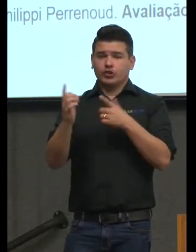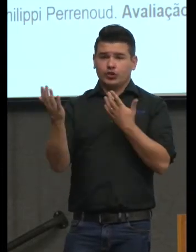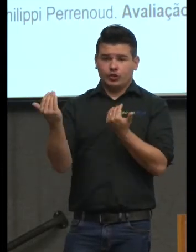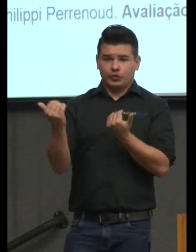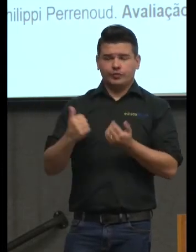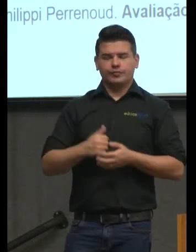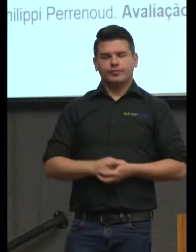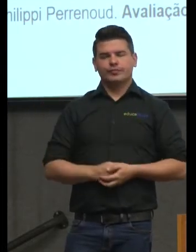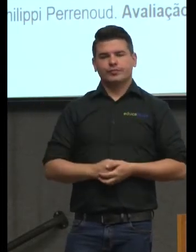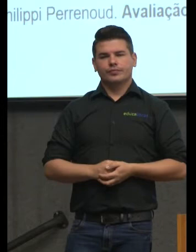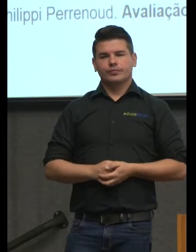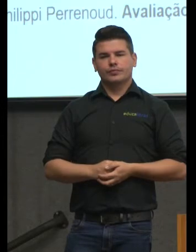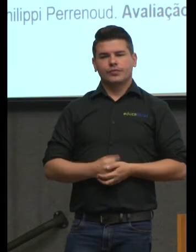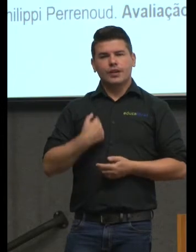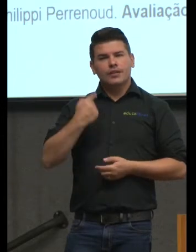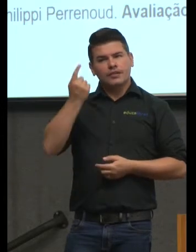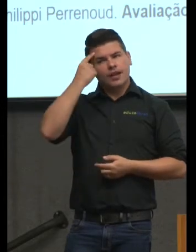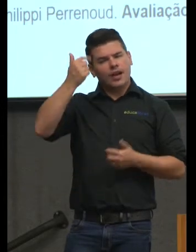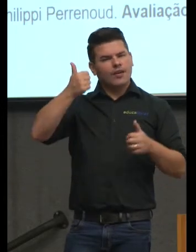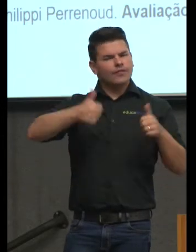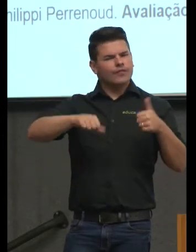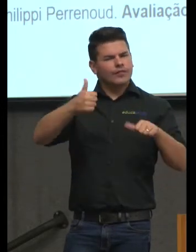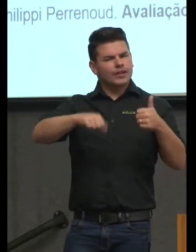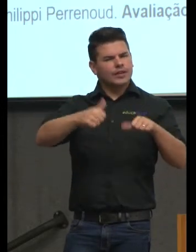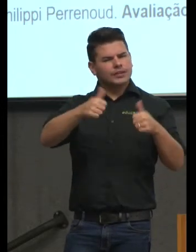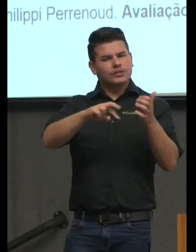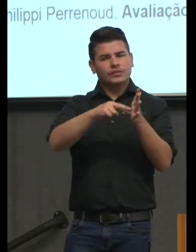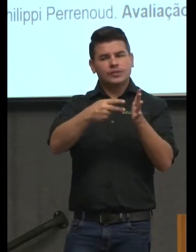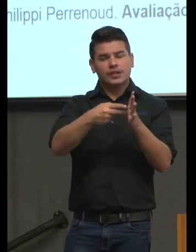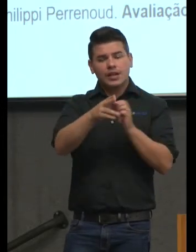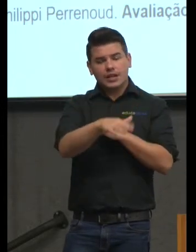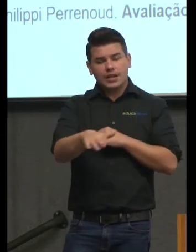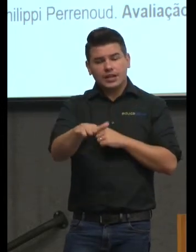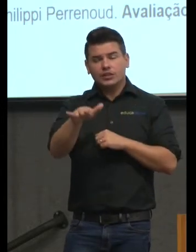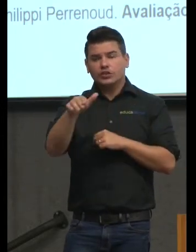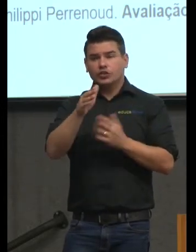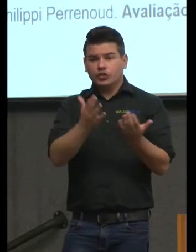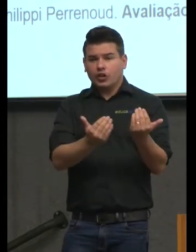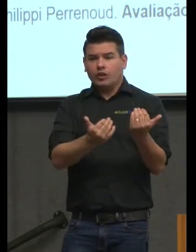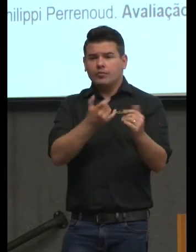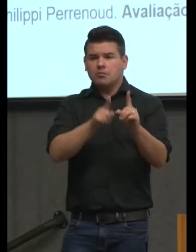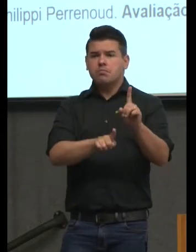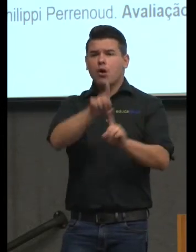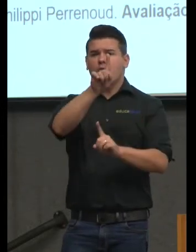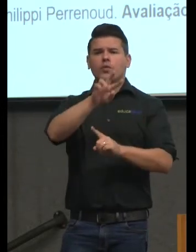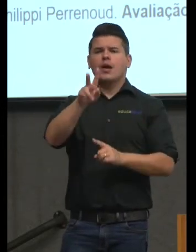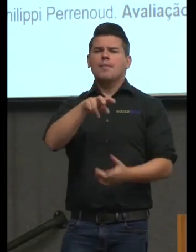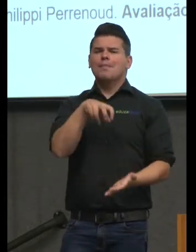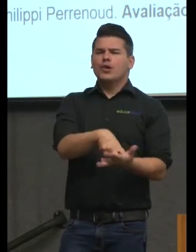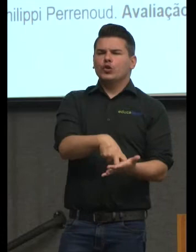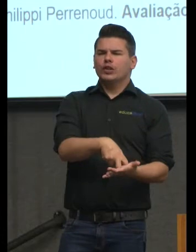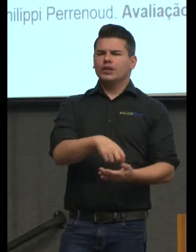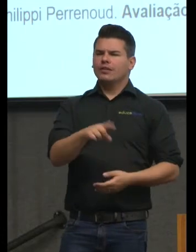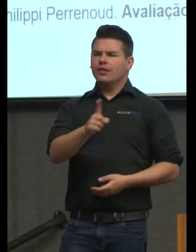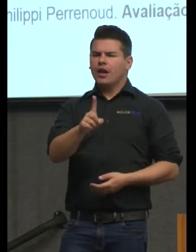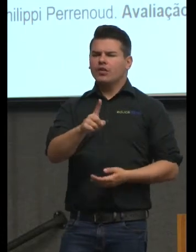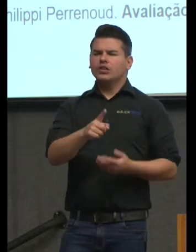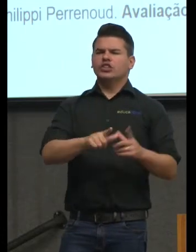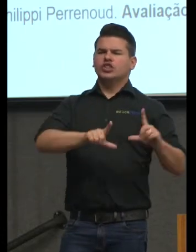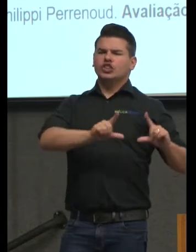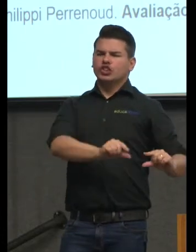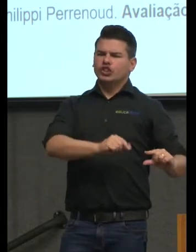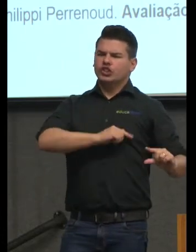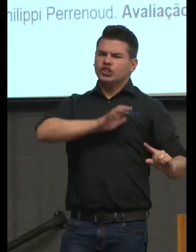avaliação tem que estar associada a alavancar esse desenvolvimento não a punir não a diminuir